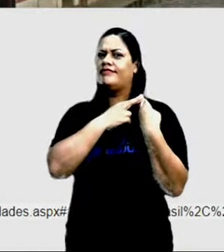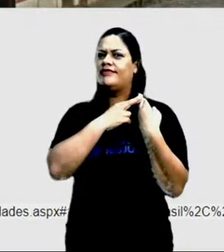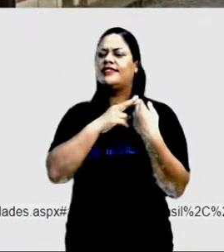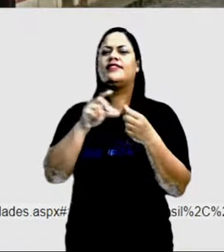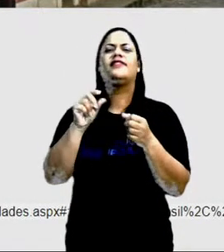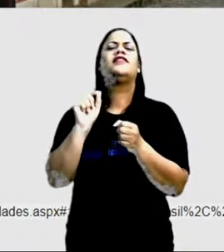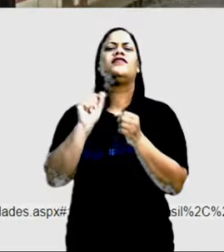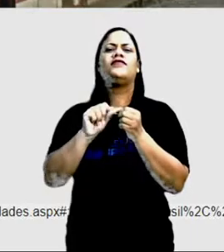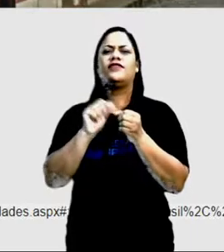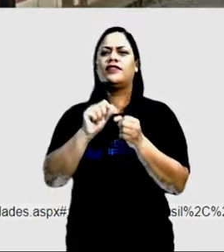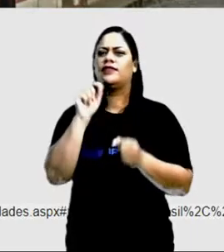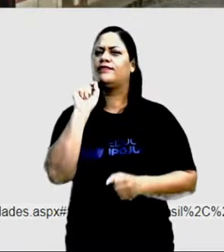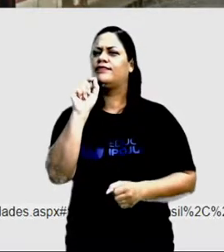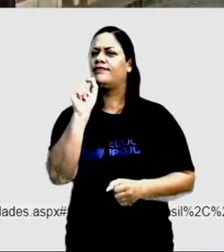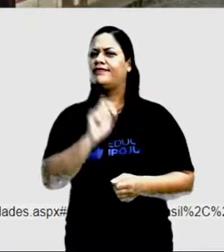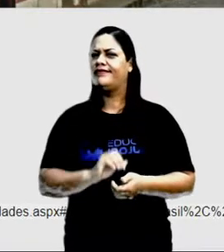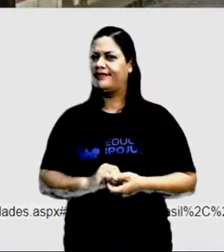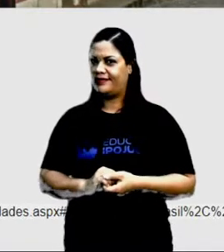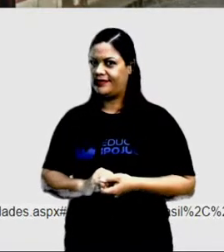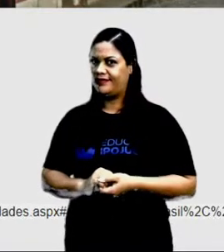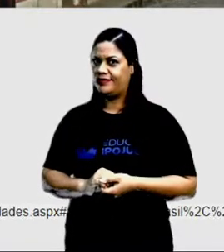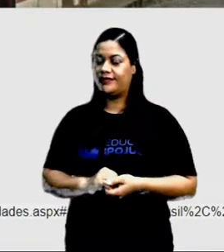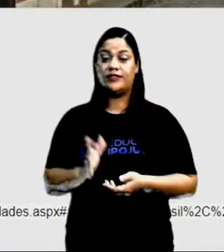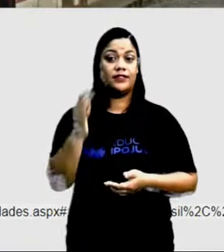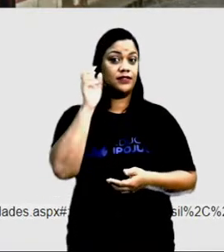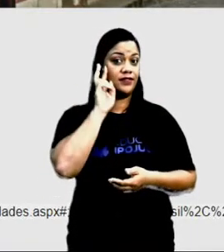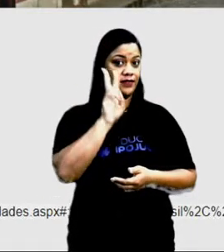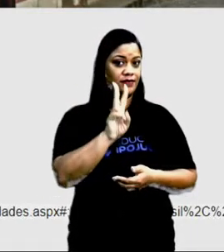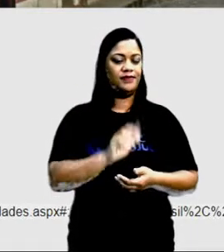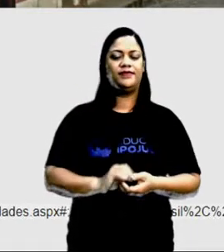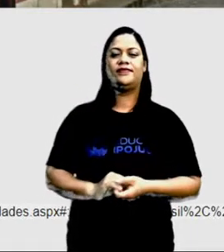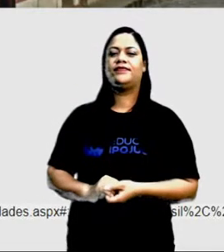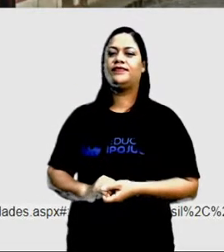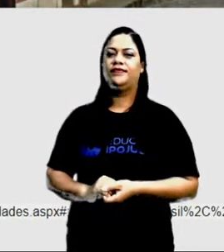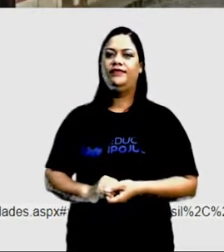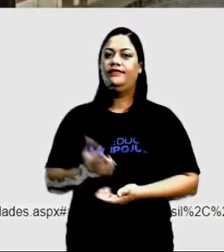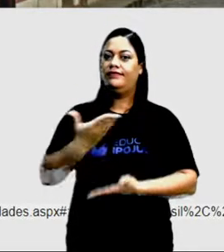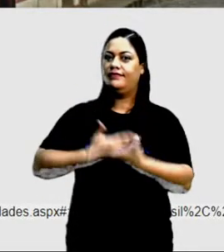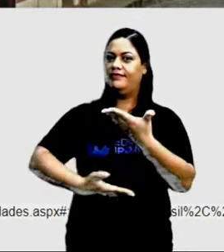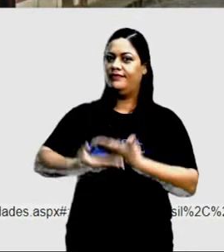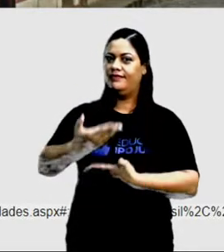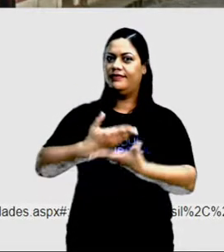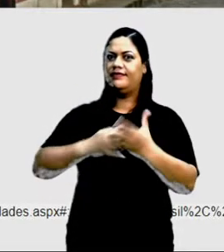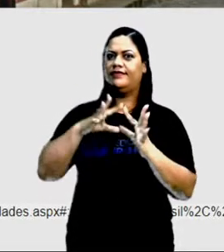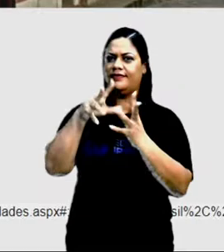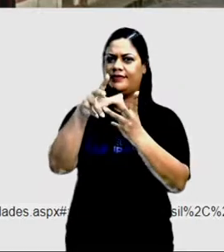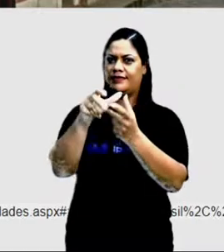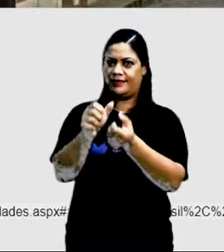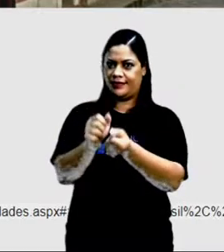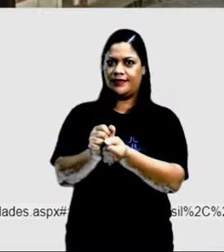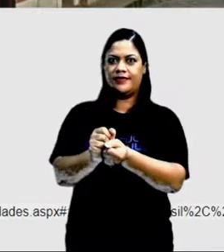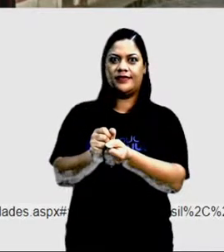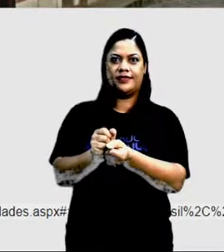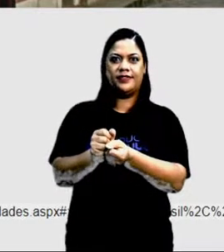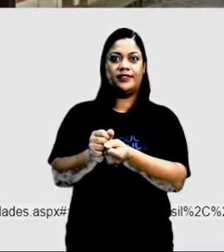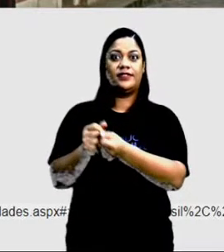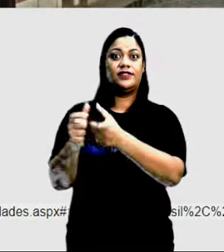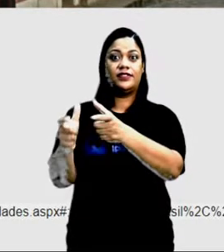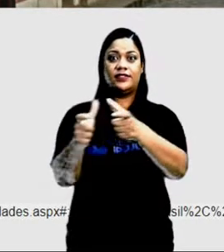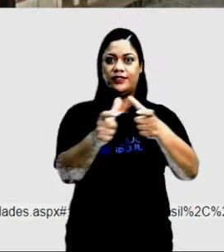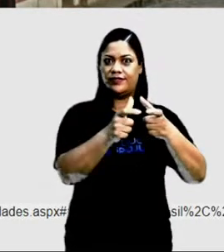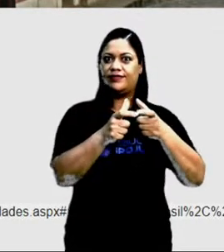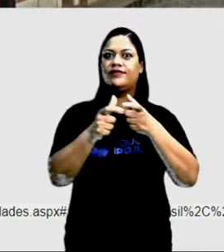ela serve? O que ela faz? Vamos ver. Há um cuidado mundial para preservar os patrimônios